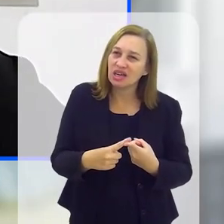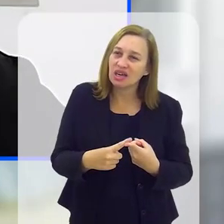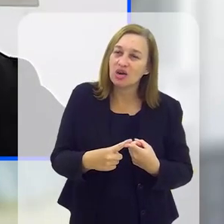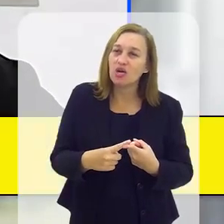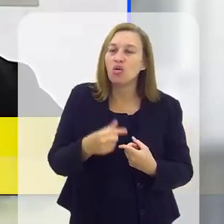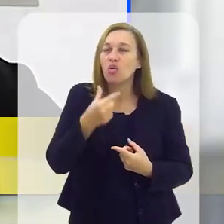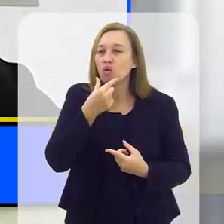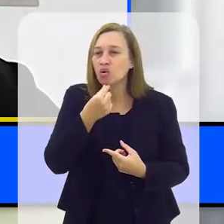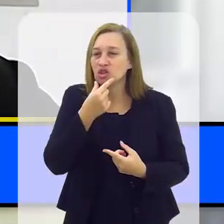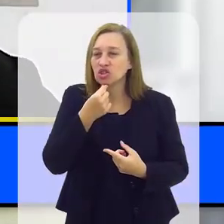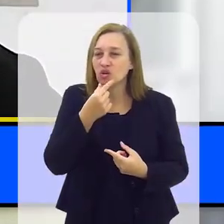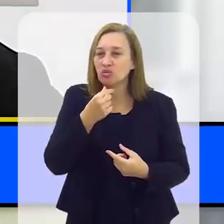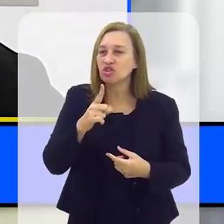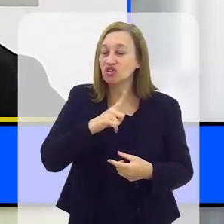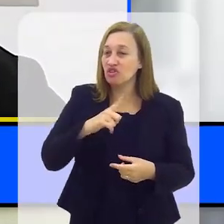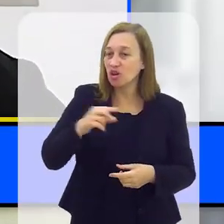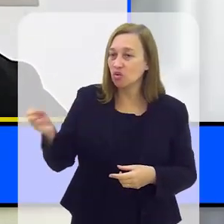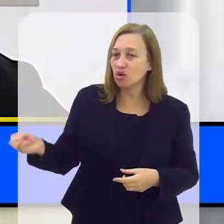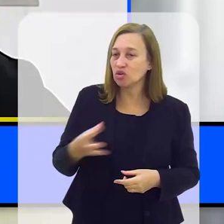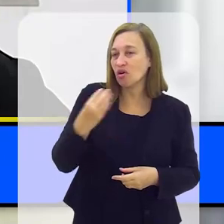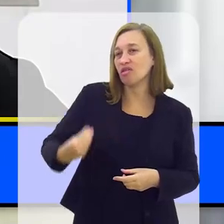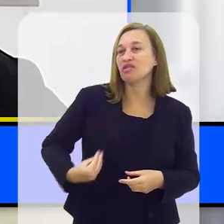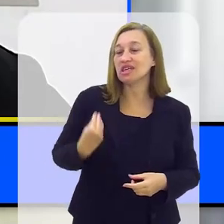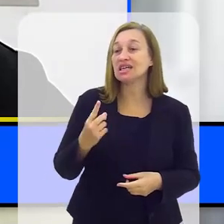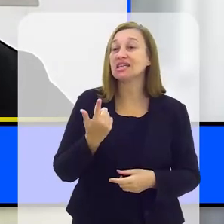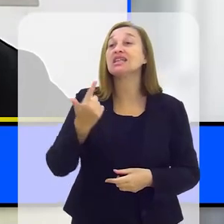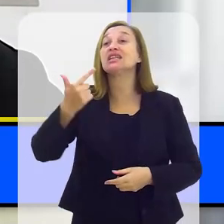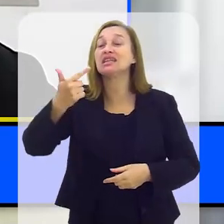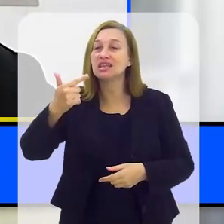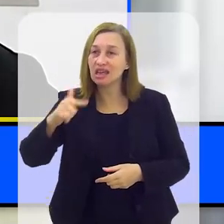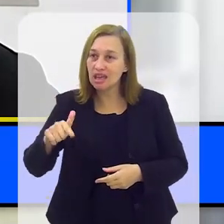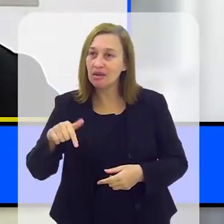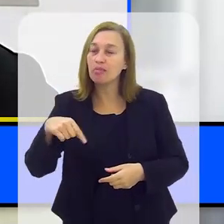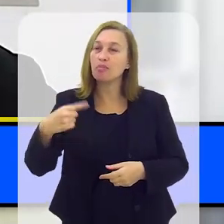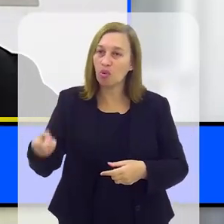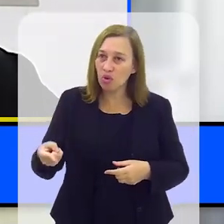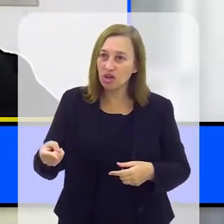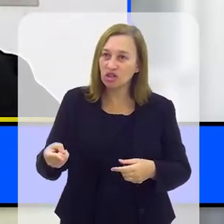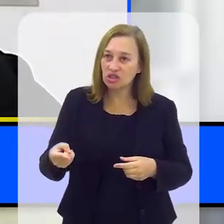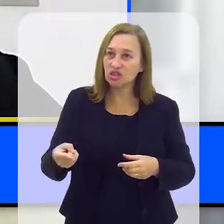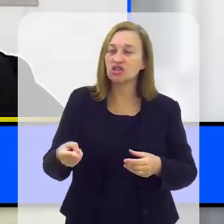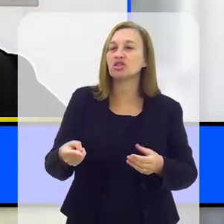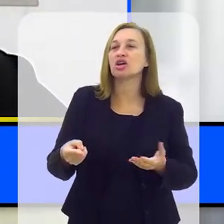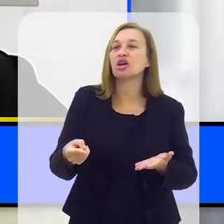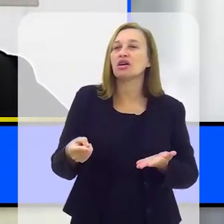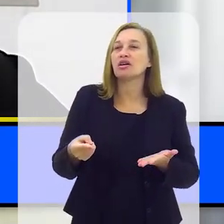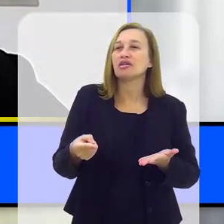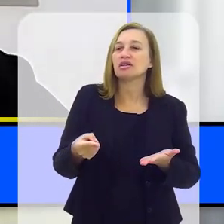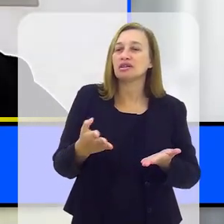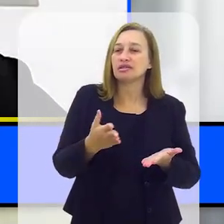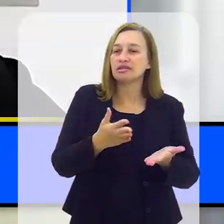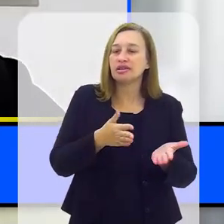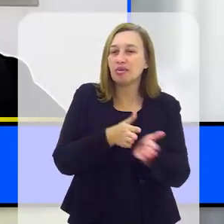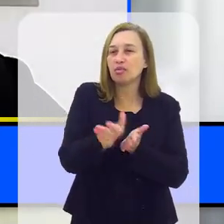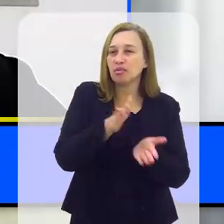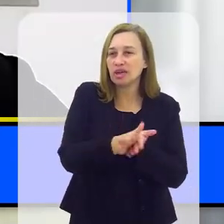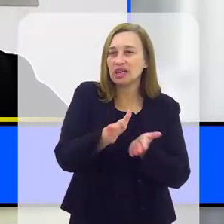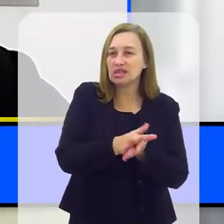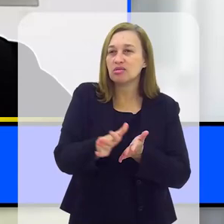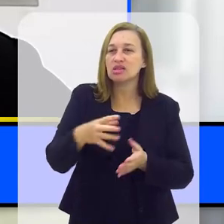rapazes ganharam uma nova vida depois dessa publicação. Se sentiram realmente